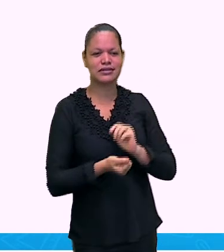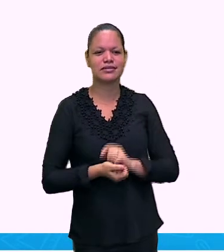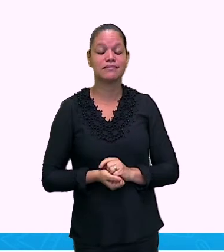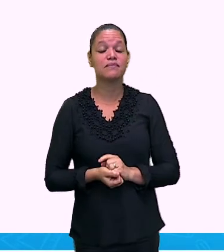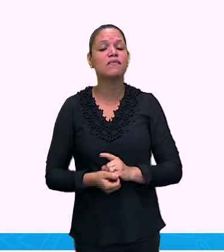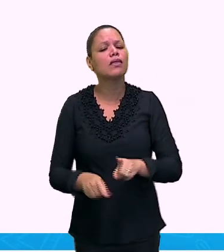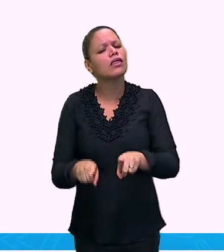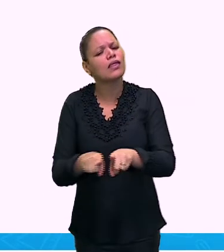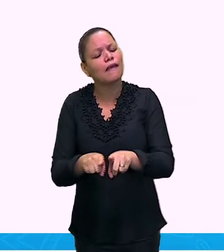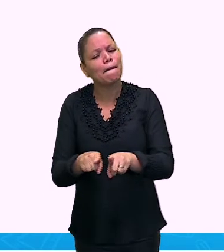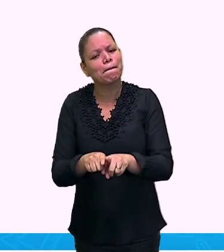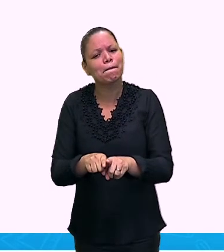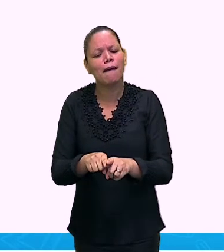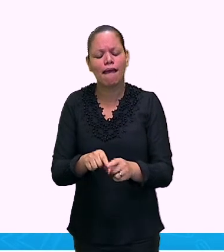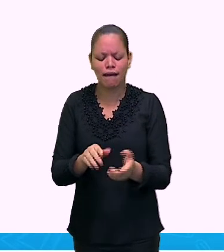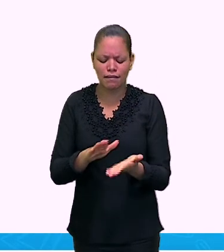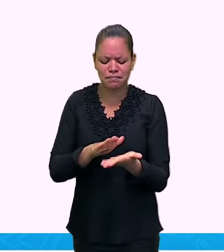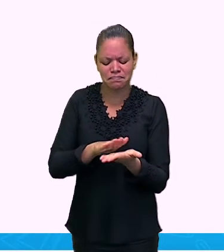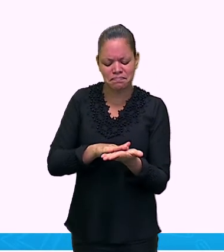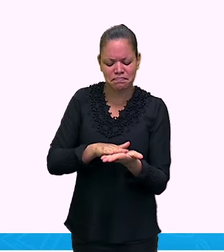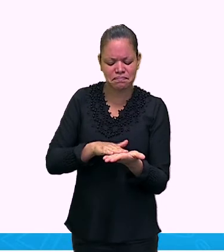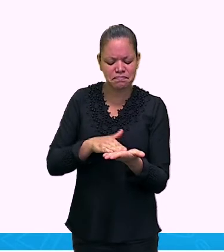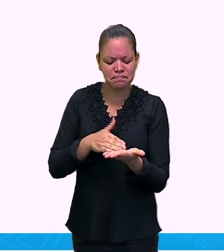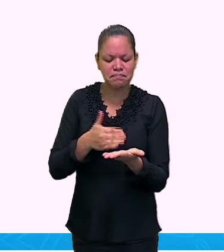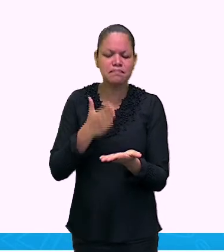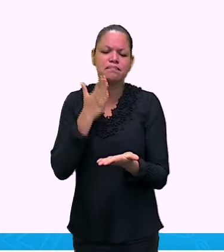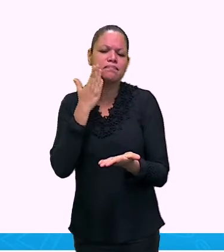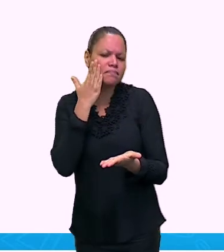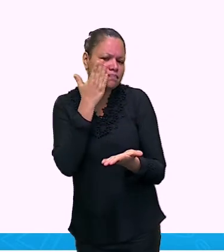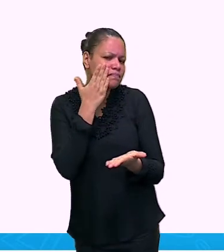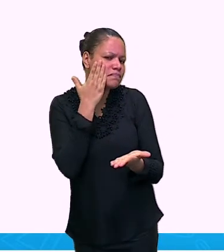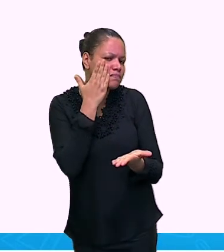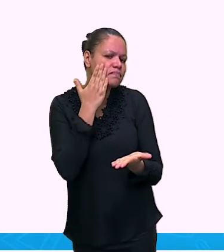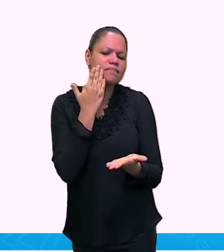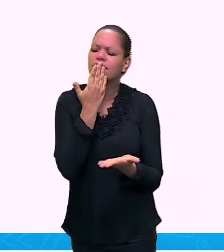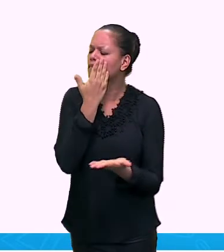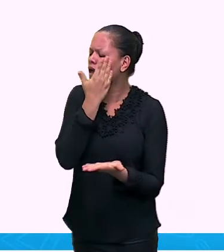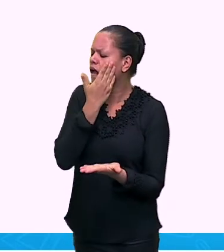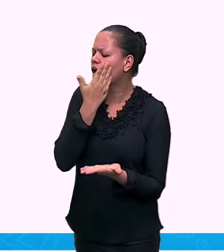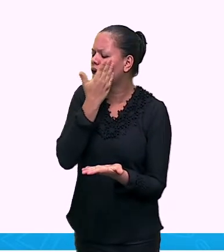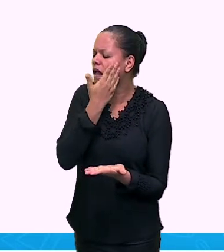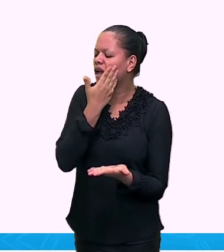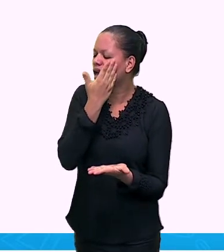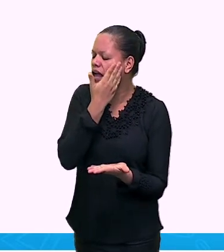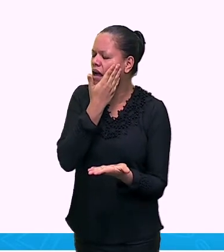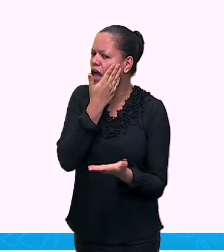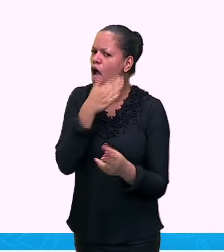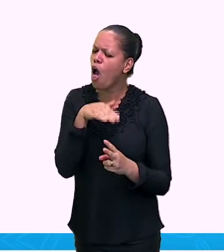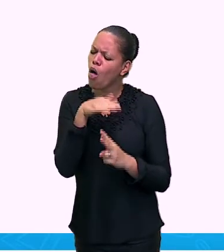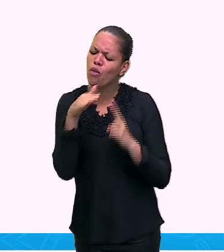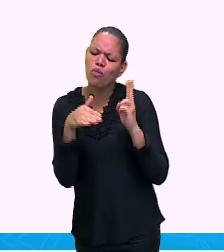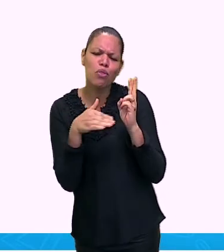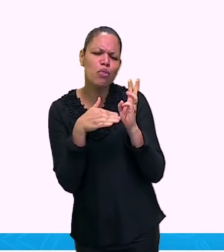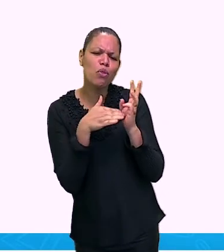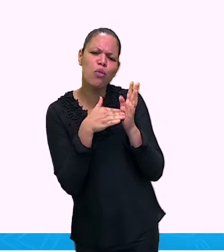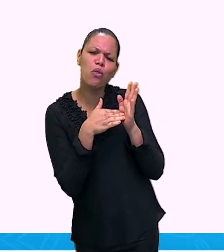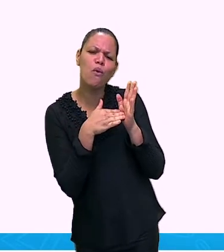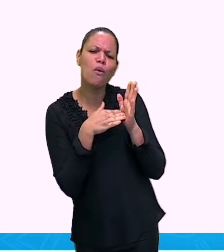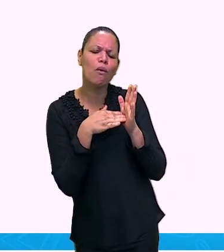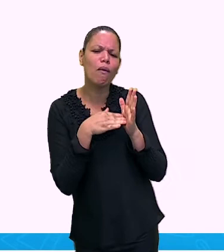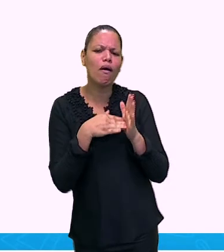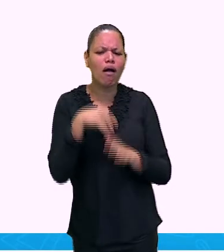maquiagem. Toda mulher gosta de maquiagem. As meninas amam maquiagem também.